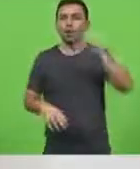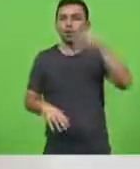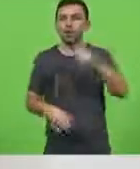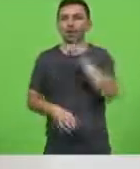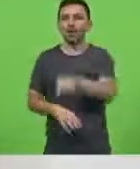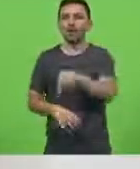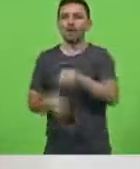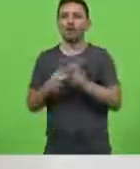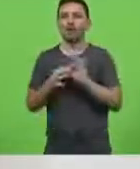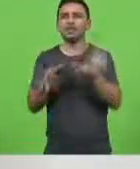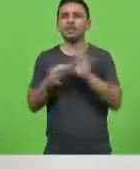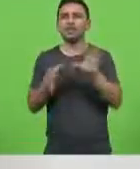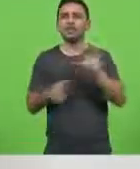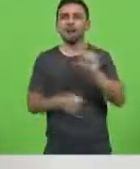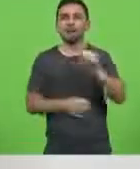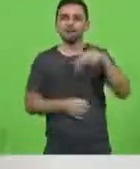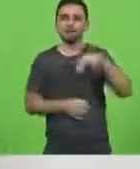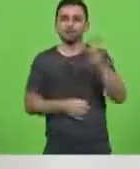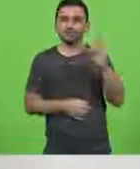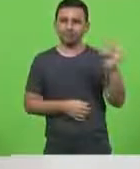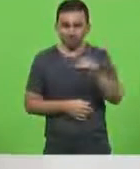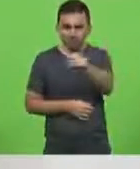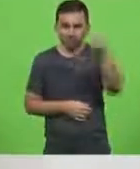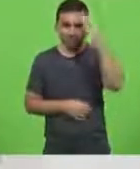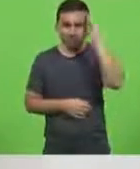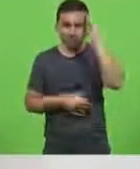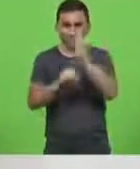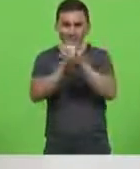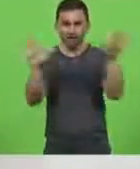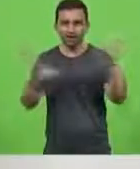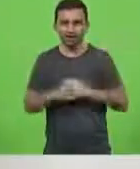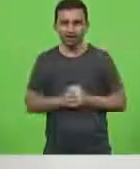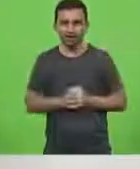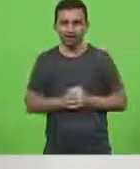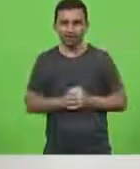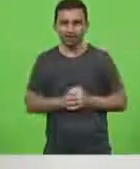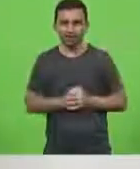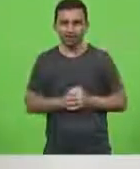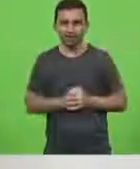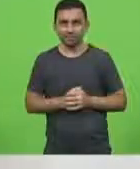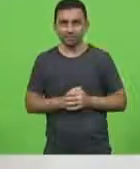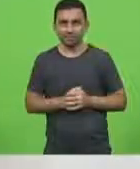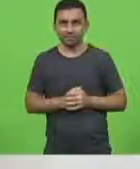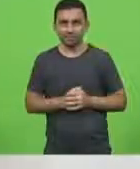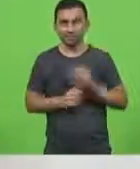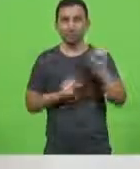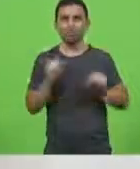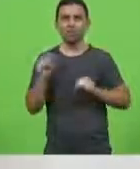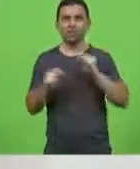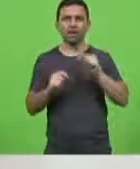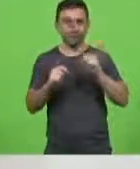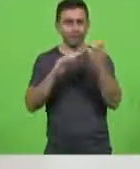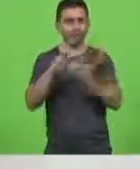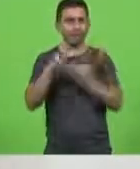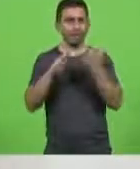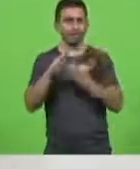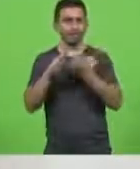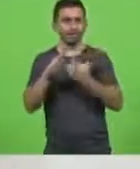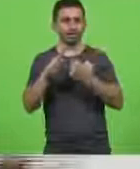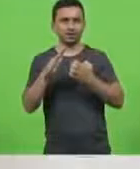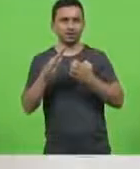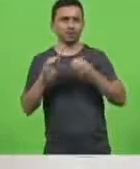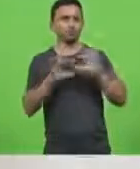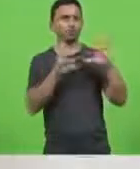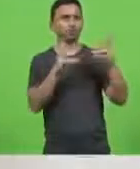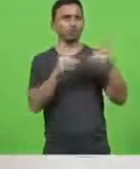da NTT vocês estão entendendo isso? vocês estão entendendo isso? quer dizer as empresas que estão sem